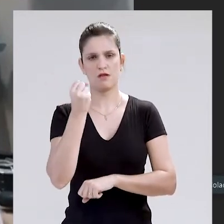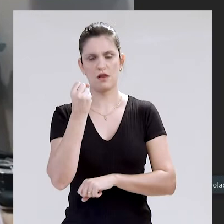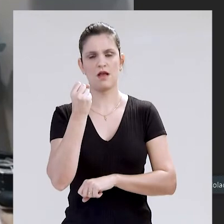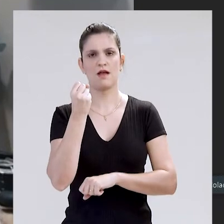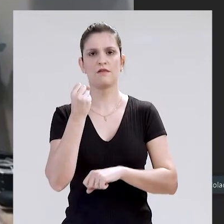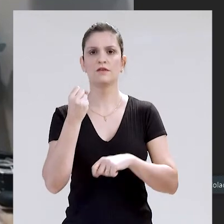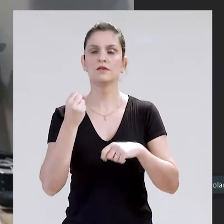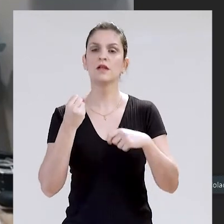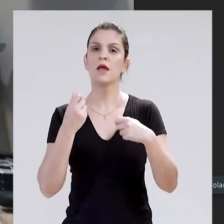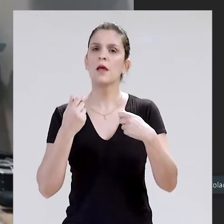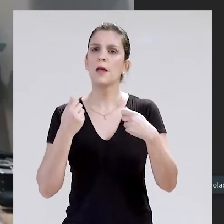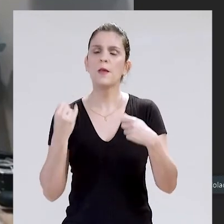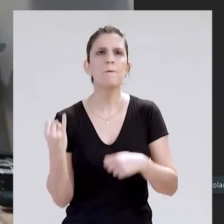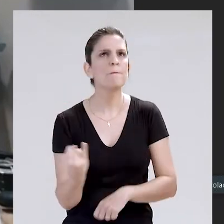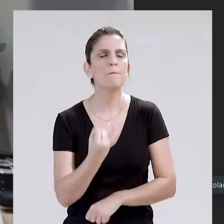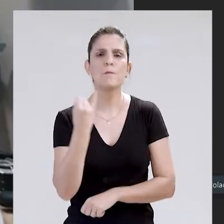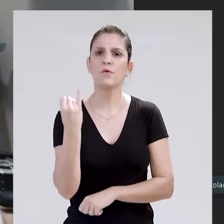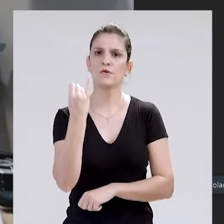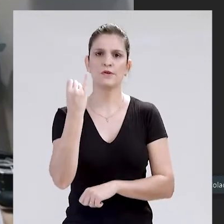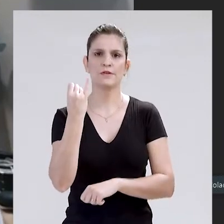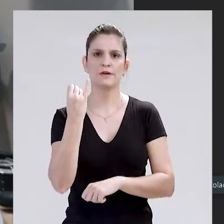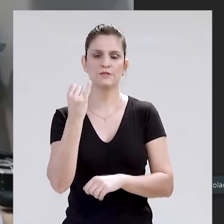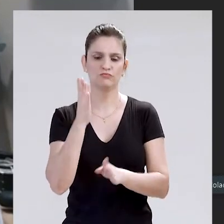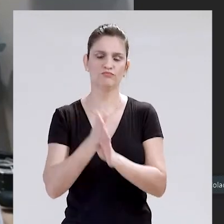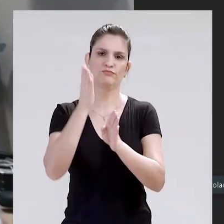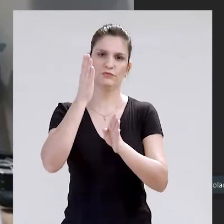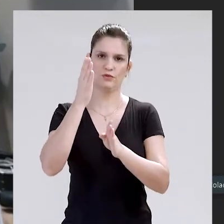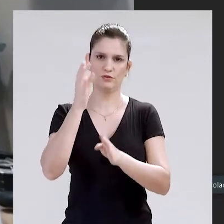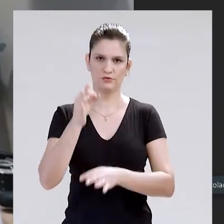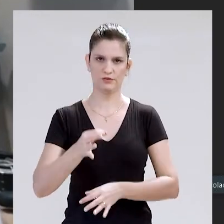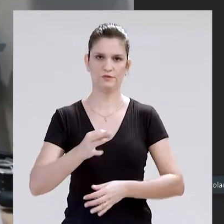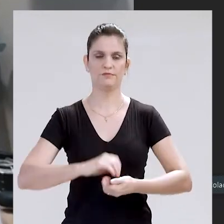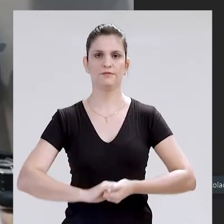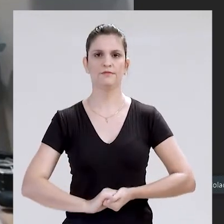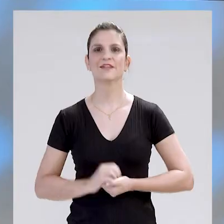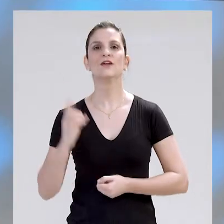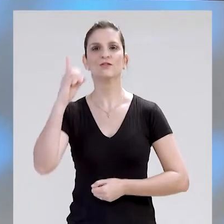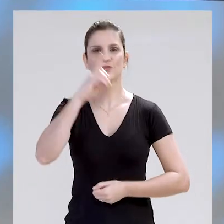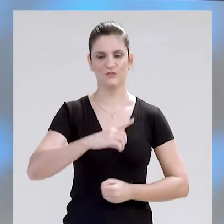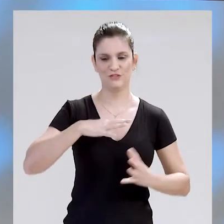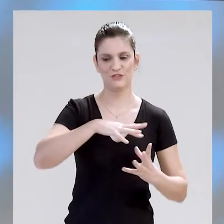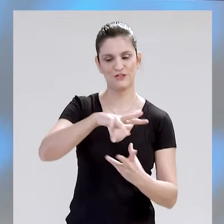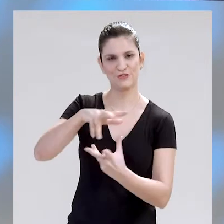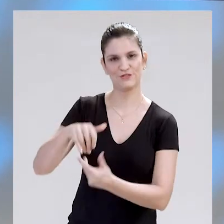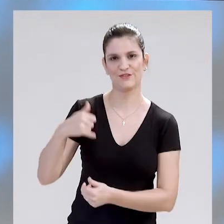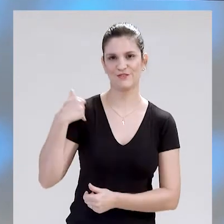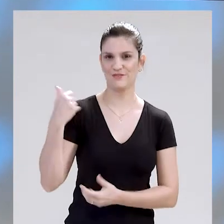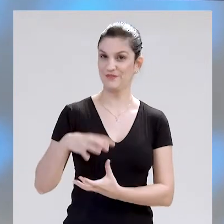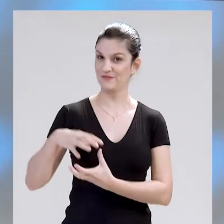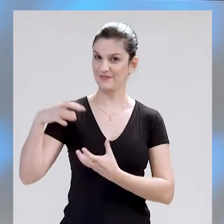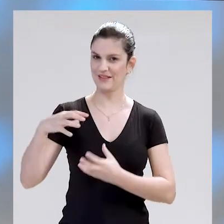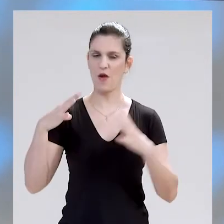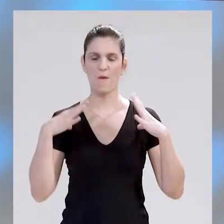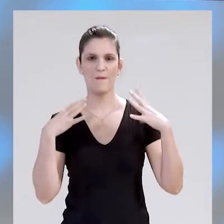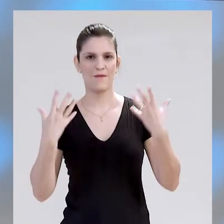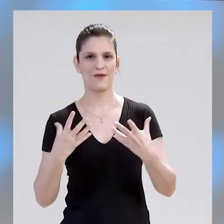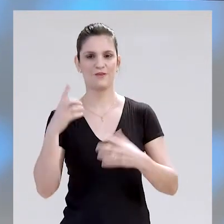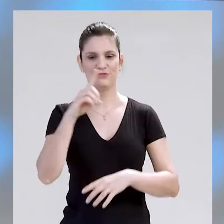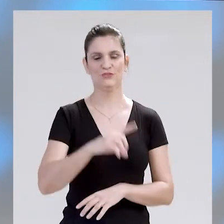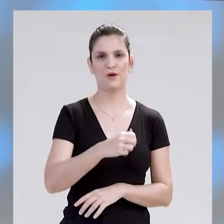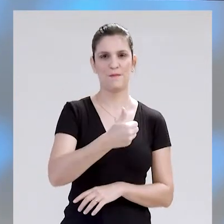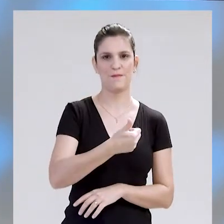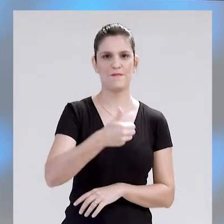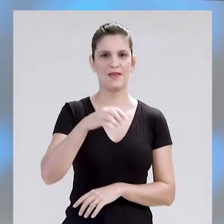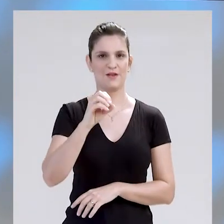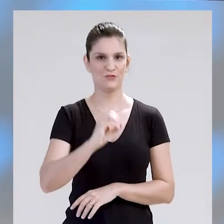uma doença tão cruel, eu digo que faz toda a diferença. No Dia Internacional do Idoso, comemorado no